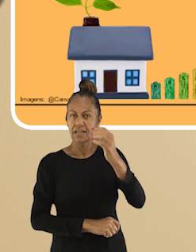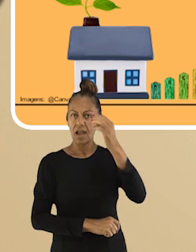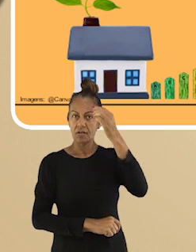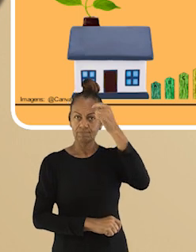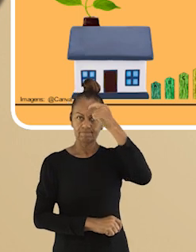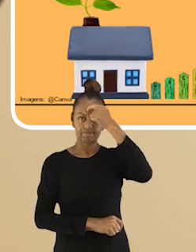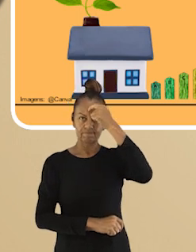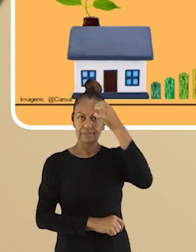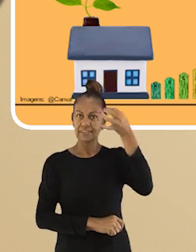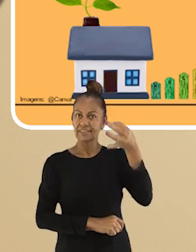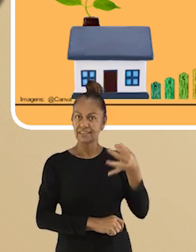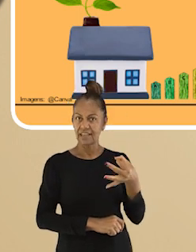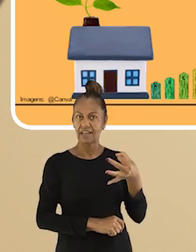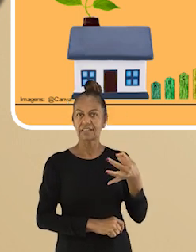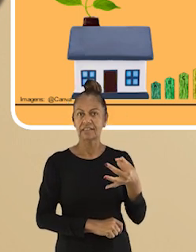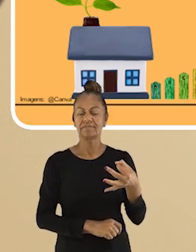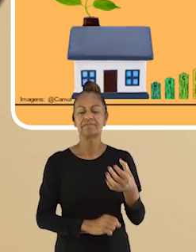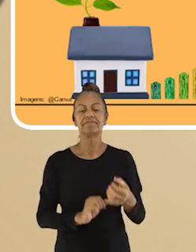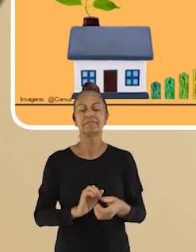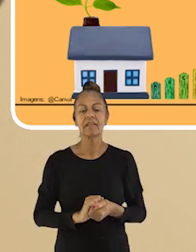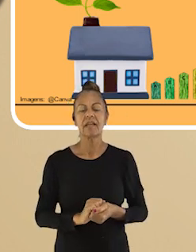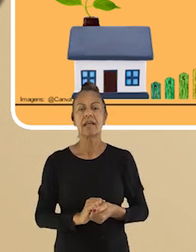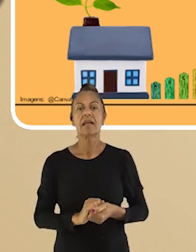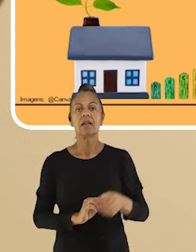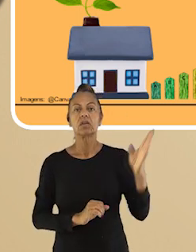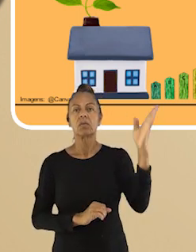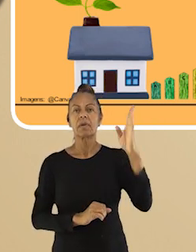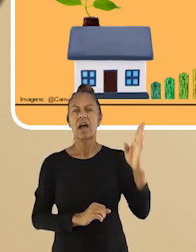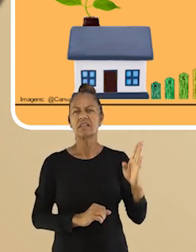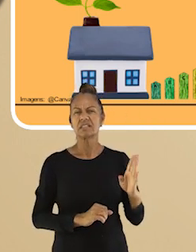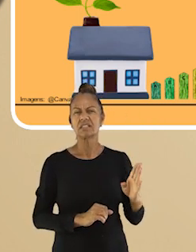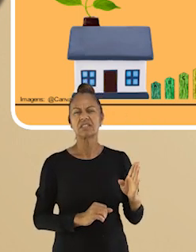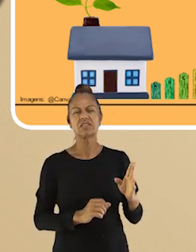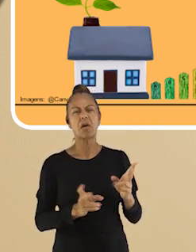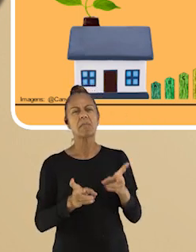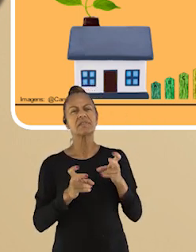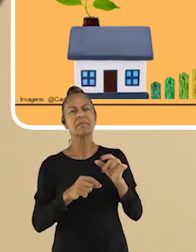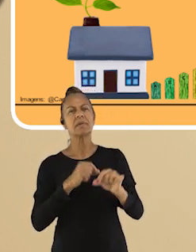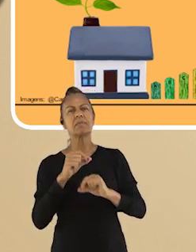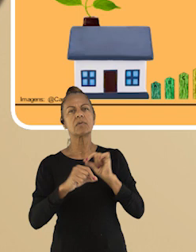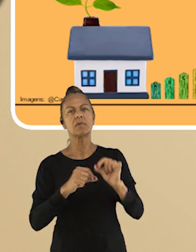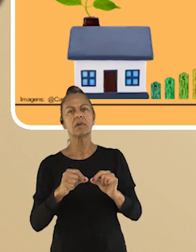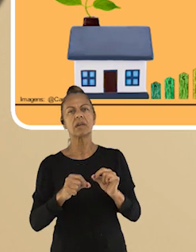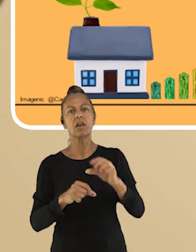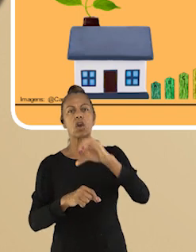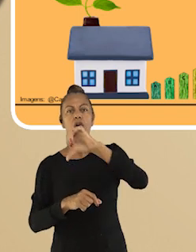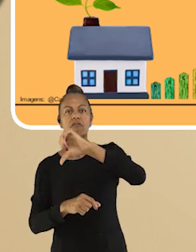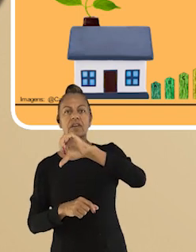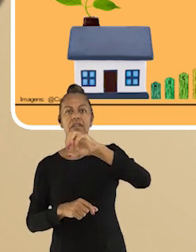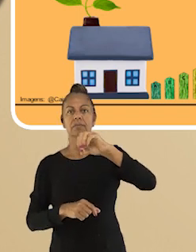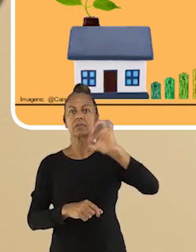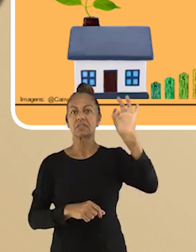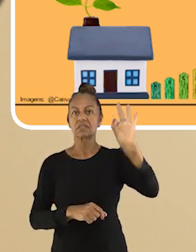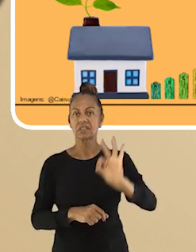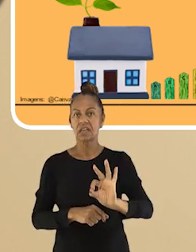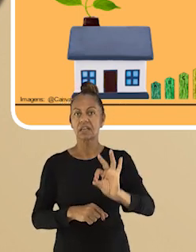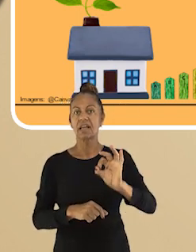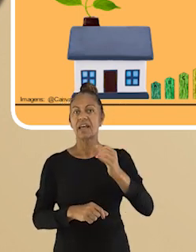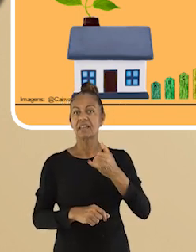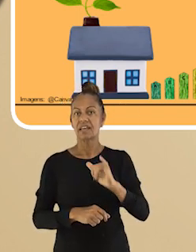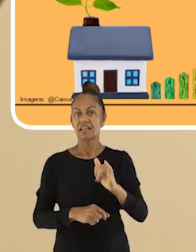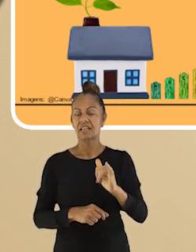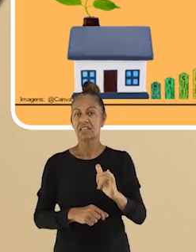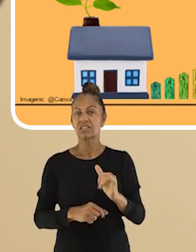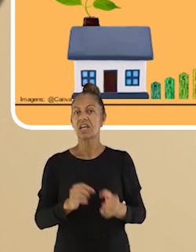residências. Como vimos, no Brasil, quase 90% da energia é produzida nas usinas